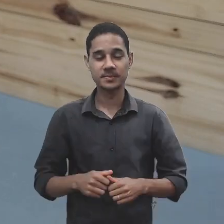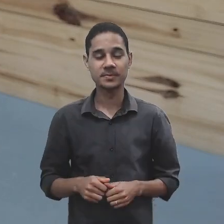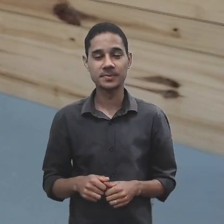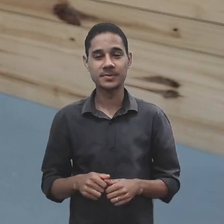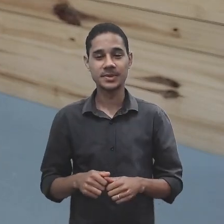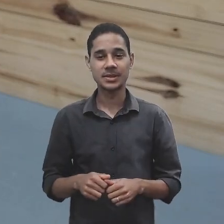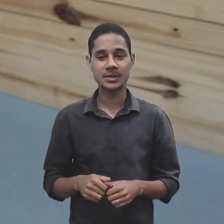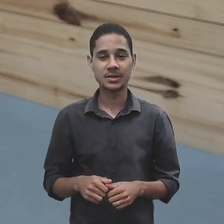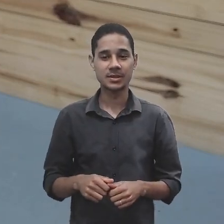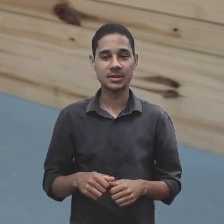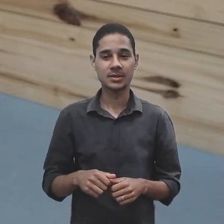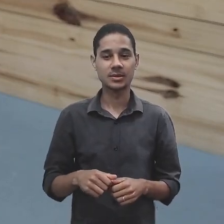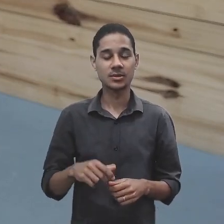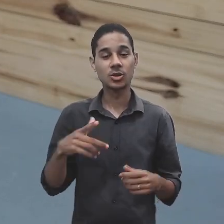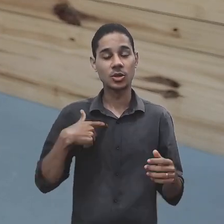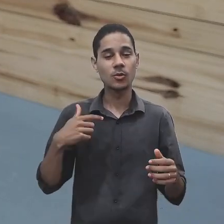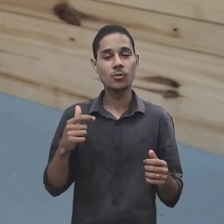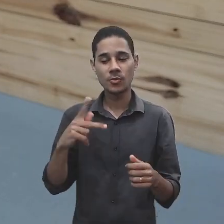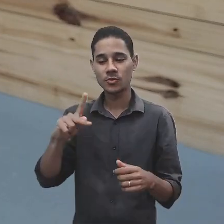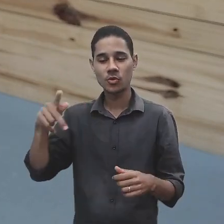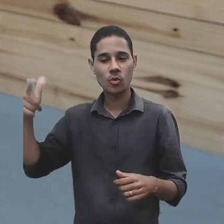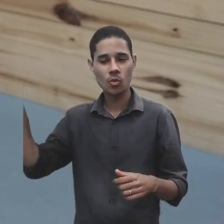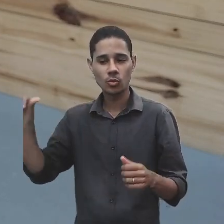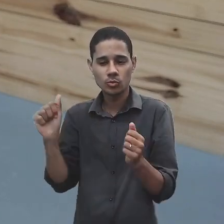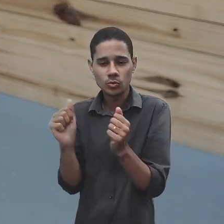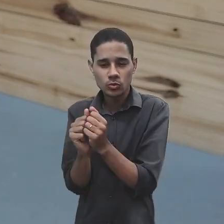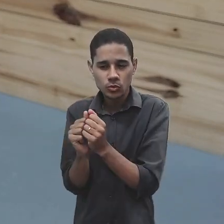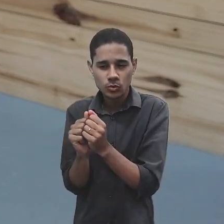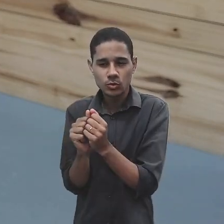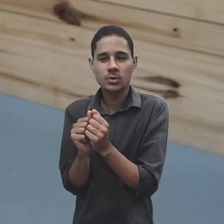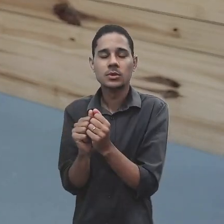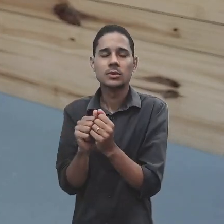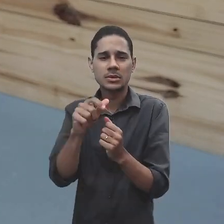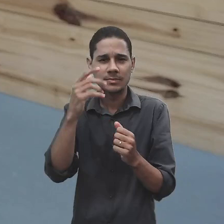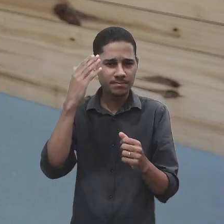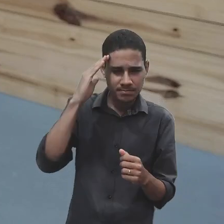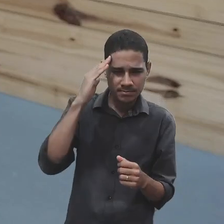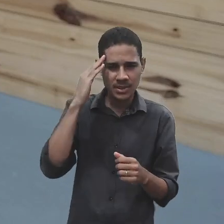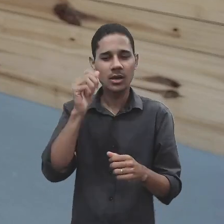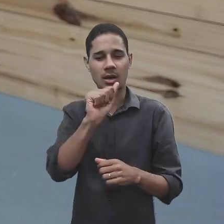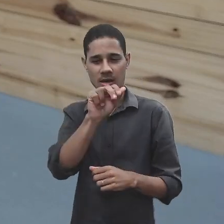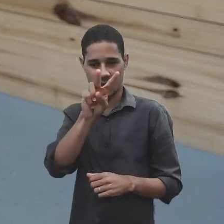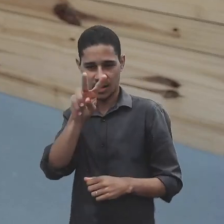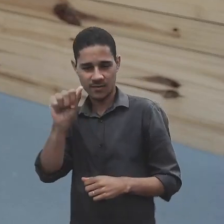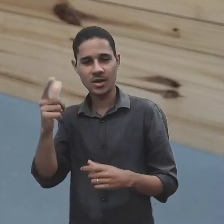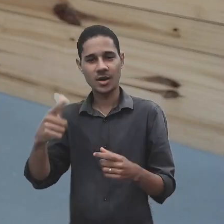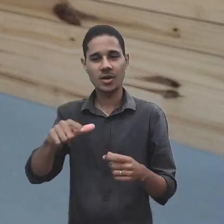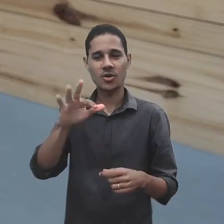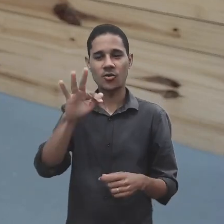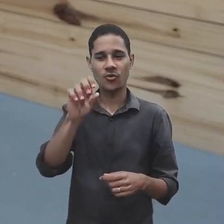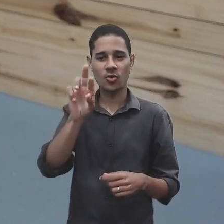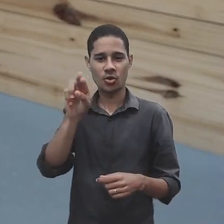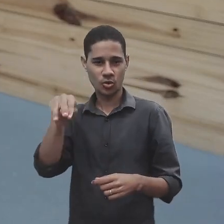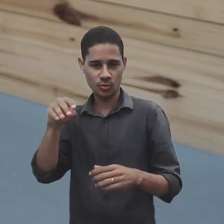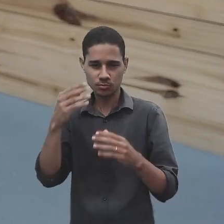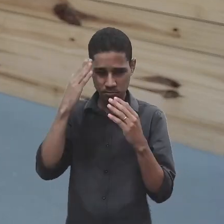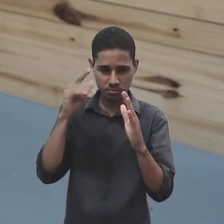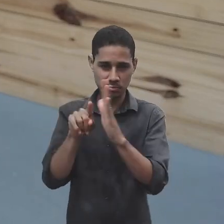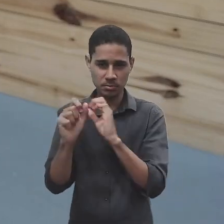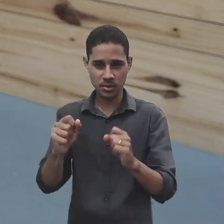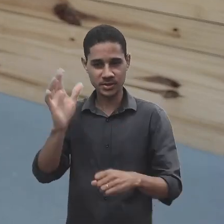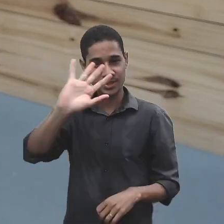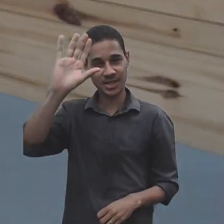E estou junto com os outros professores para tirar dúvidas lá no Ava no Fórum. Ok? Até a próxima.